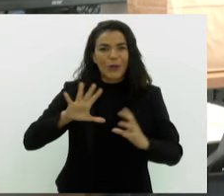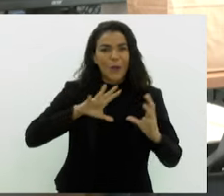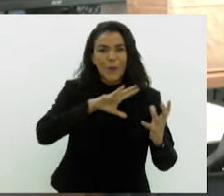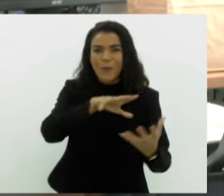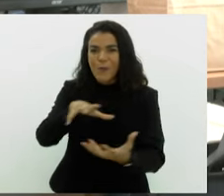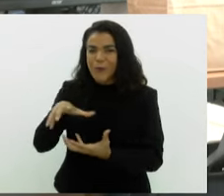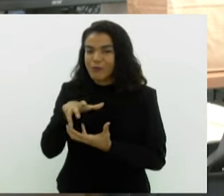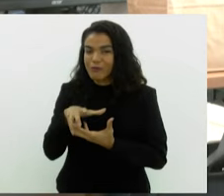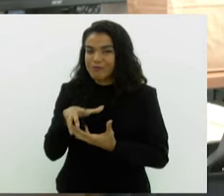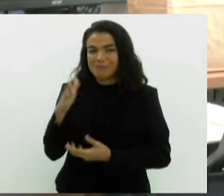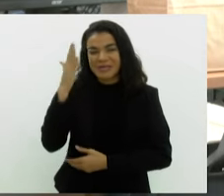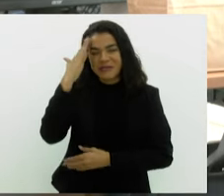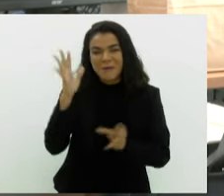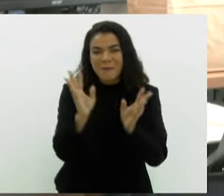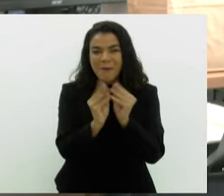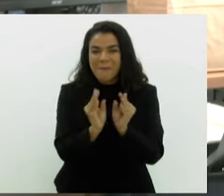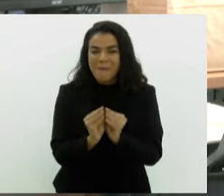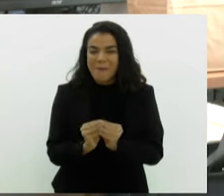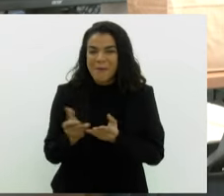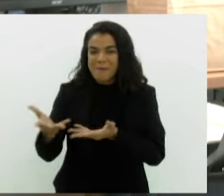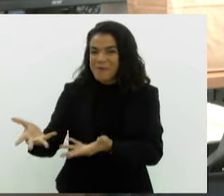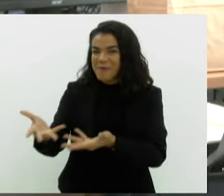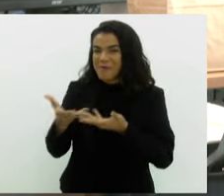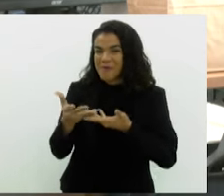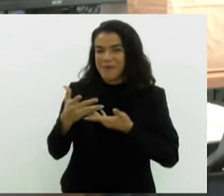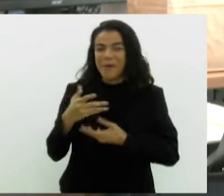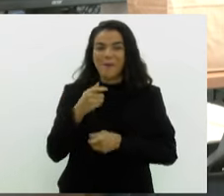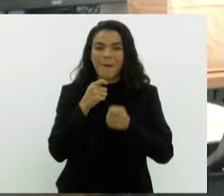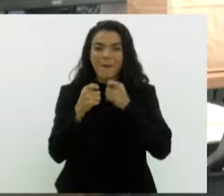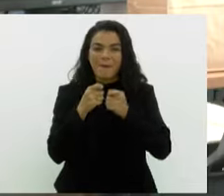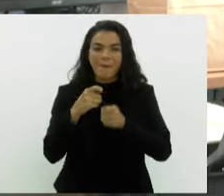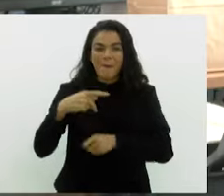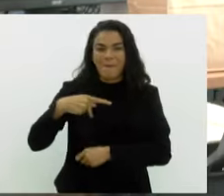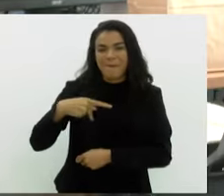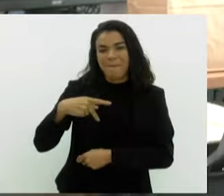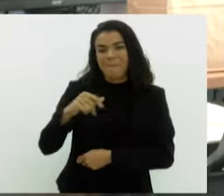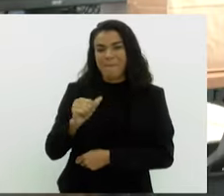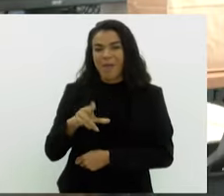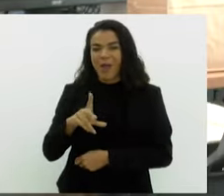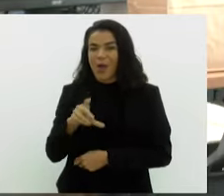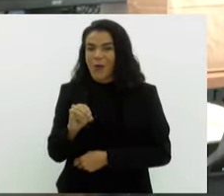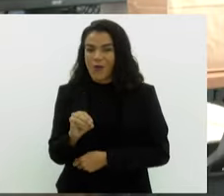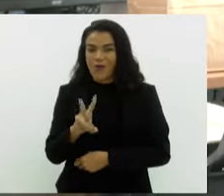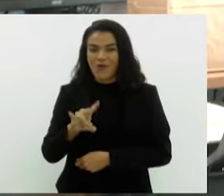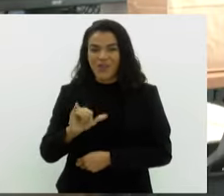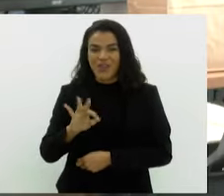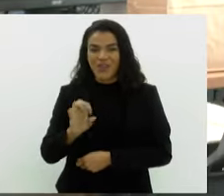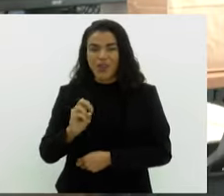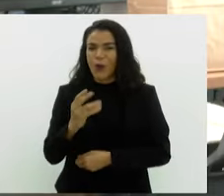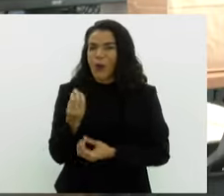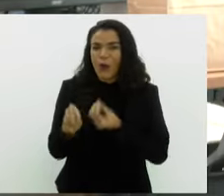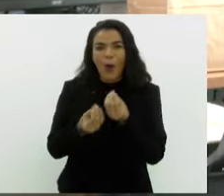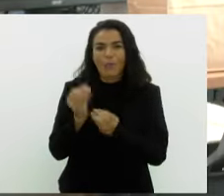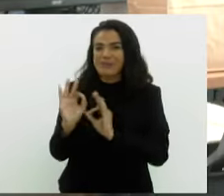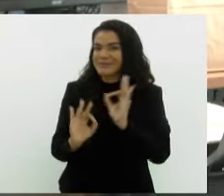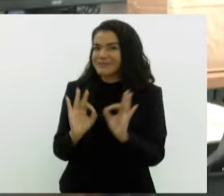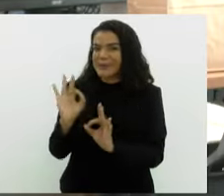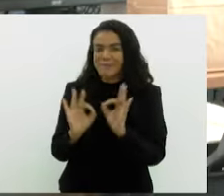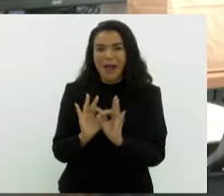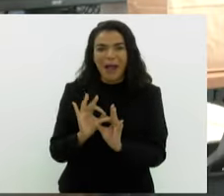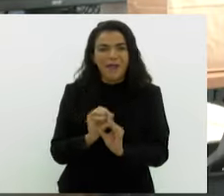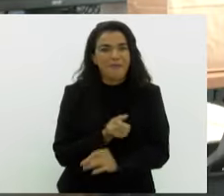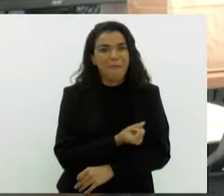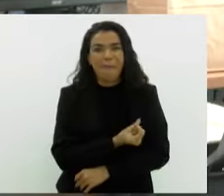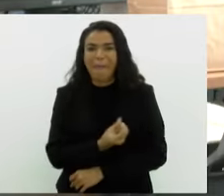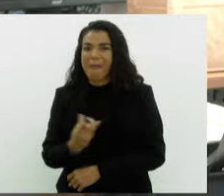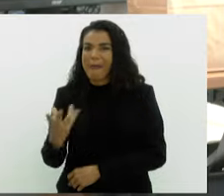Para saber mais um pouquinho sobre isso, a gente vai chamar o repórter Paulo Vitor Viviani, que vai dizer como se prepara, né Paulo Vitor? São milhares